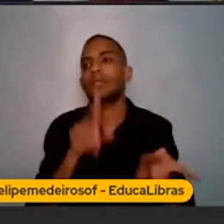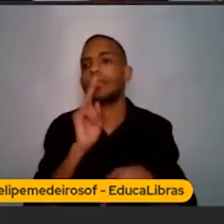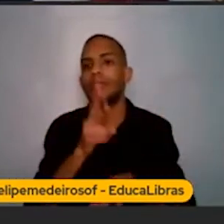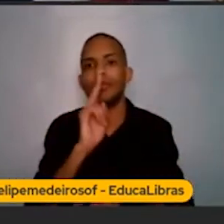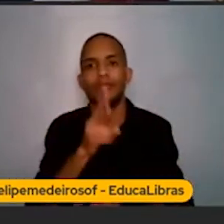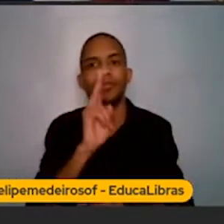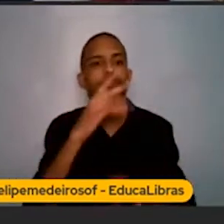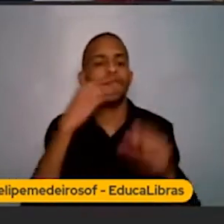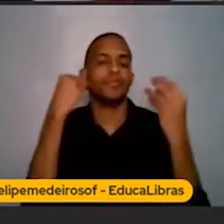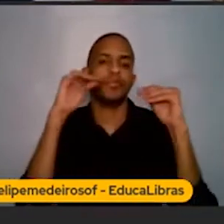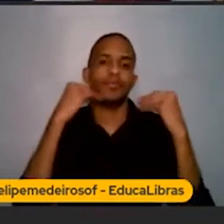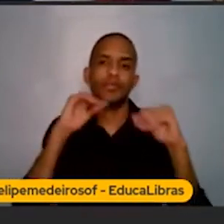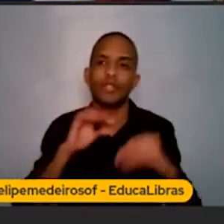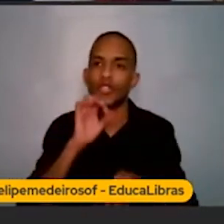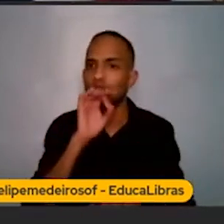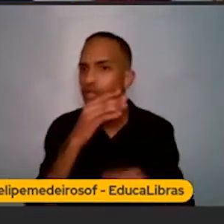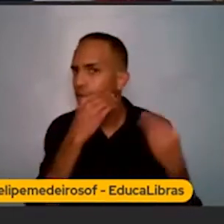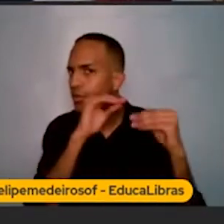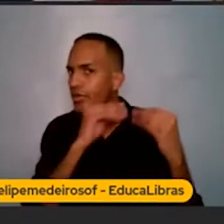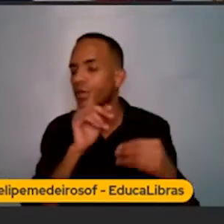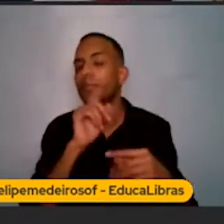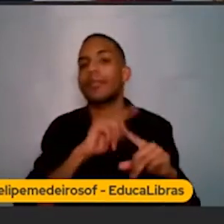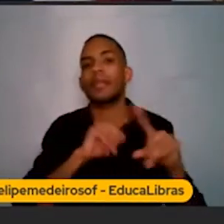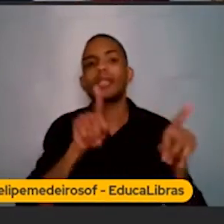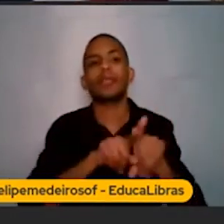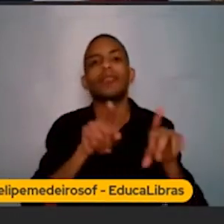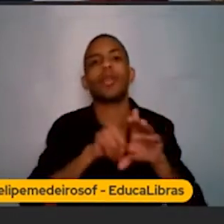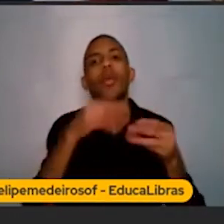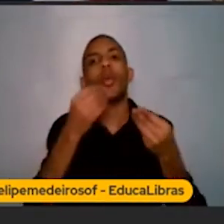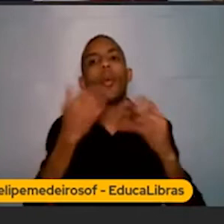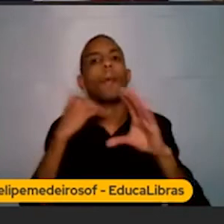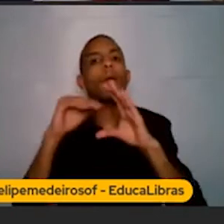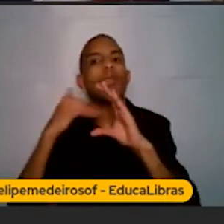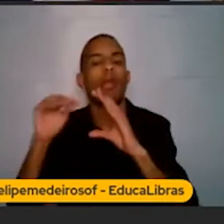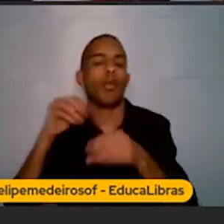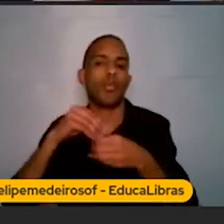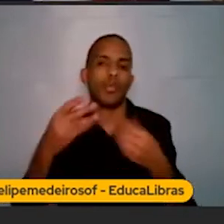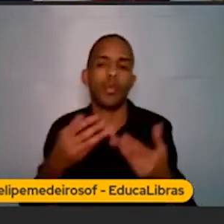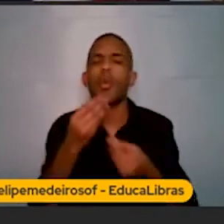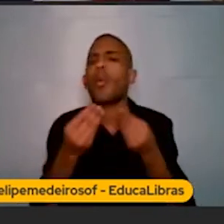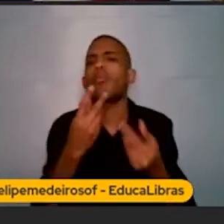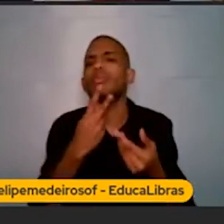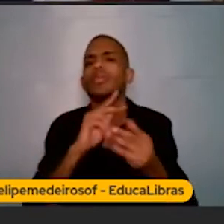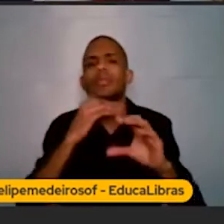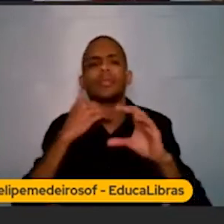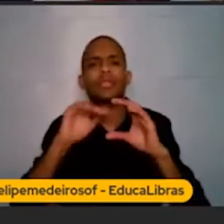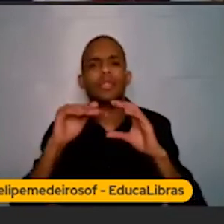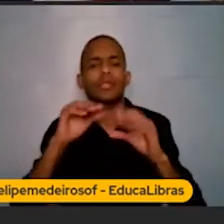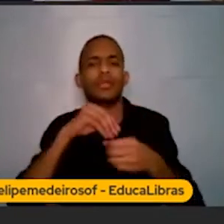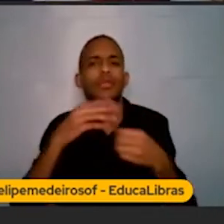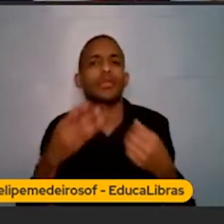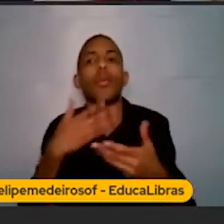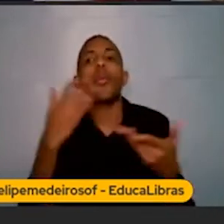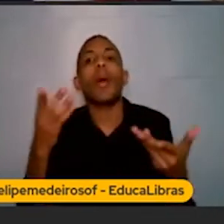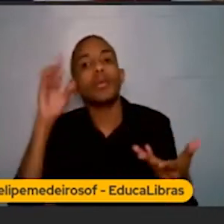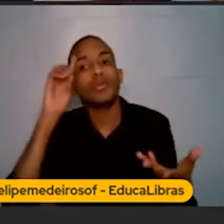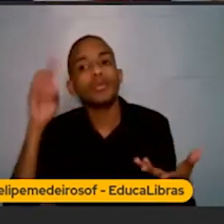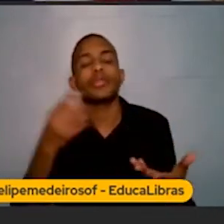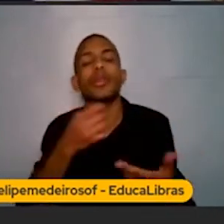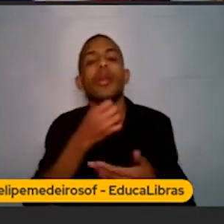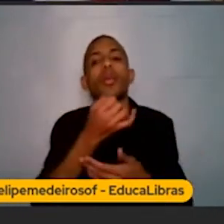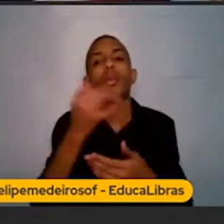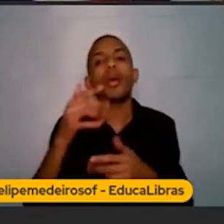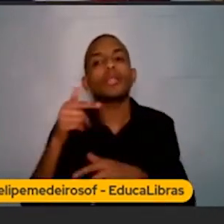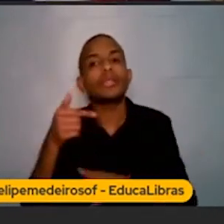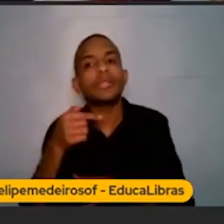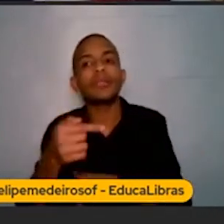postar. Não só postar, mas a frequência que você vai mandar o conteúdo. Então, quando você vai mandar o conteúdo? Que dia? Quantas vezes por semana?